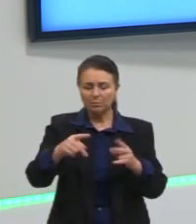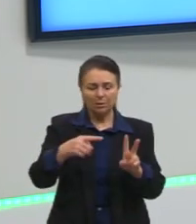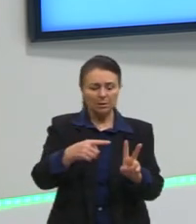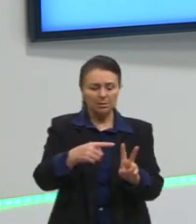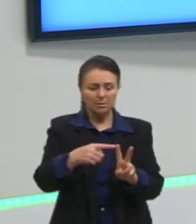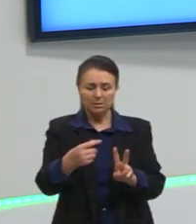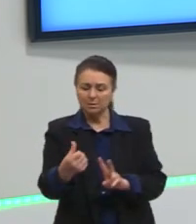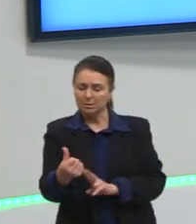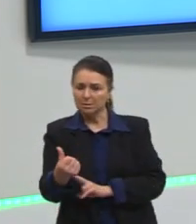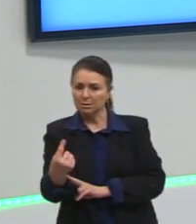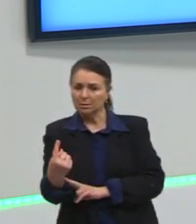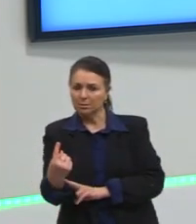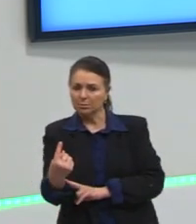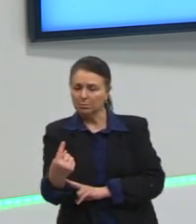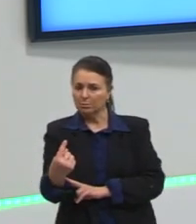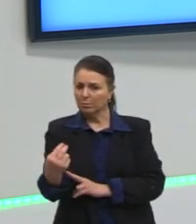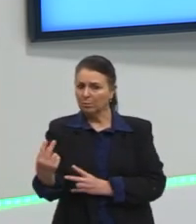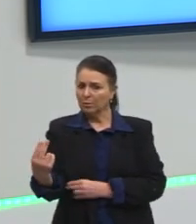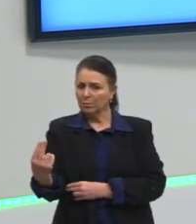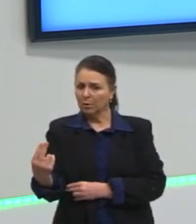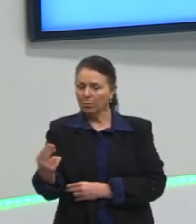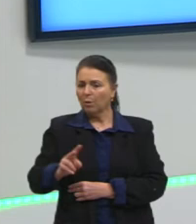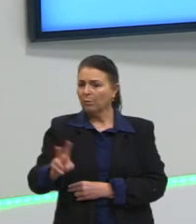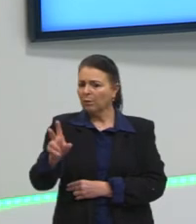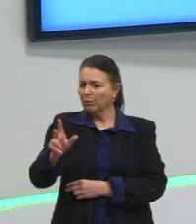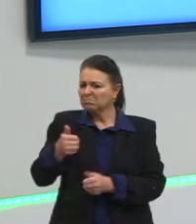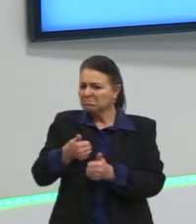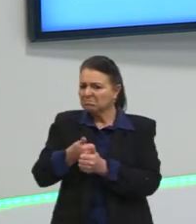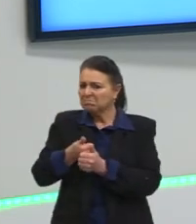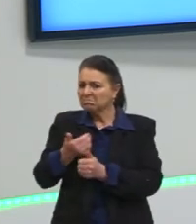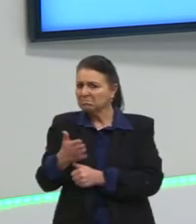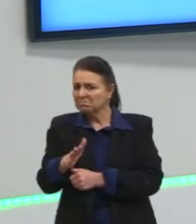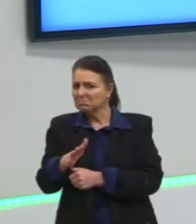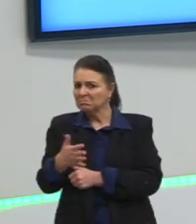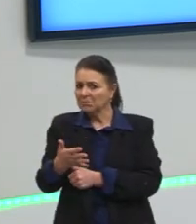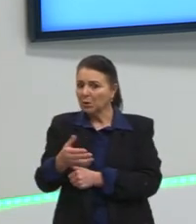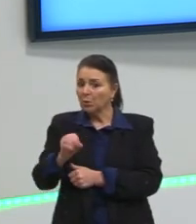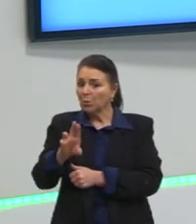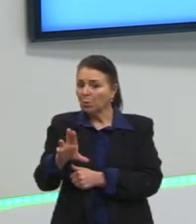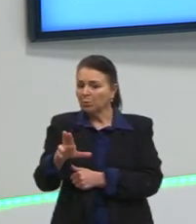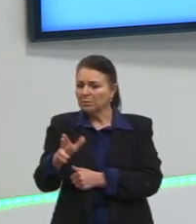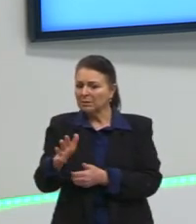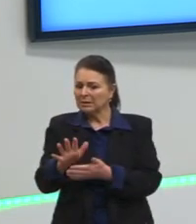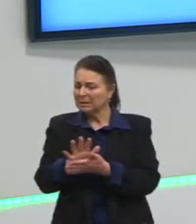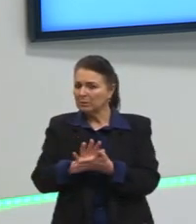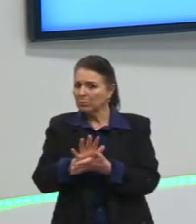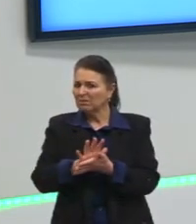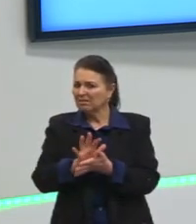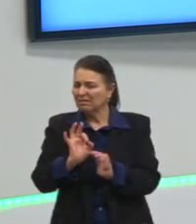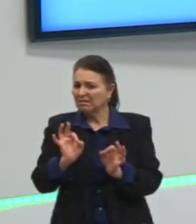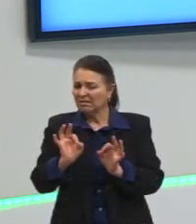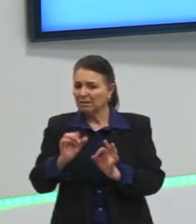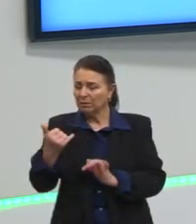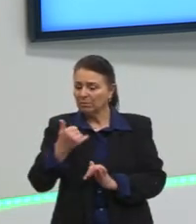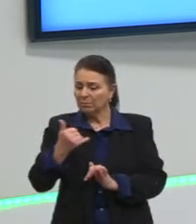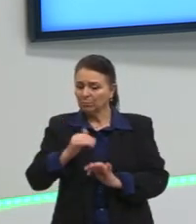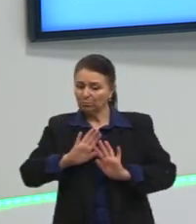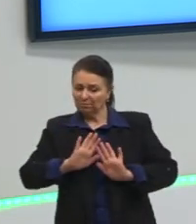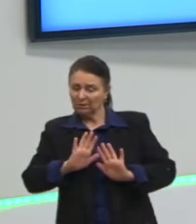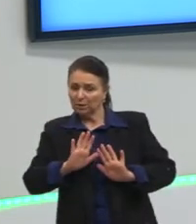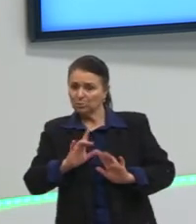61 igual ao valor aproximado. Ou então, se não tem nenhuma das informações, deixamos assim, tá?